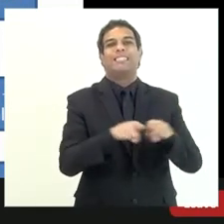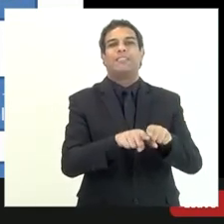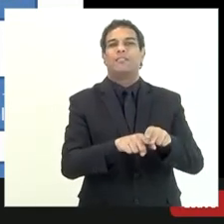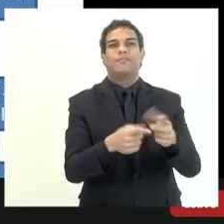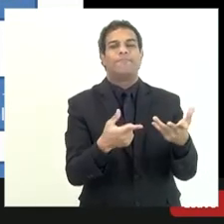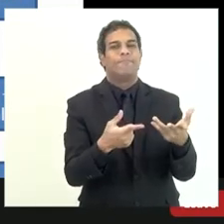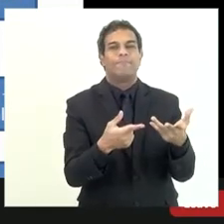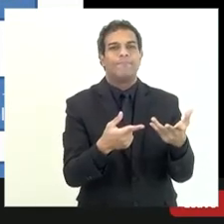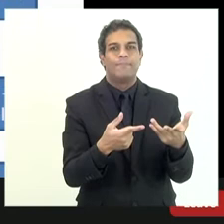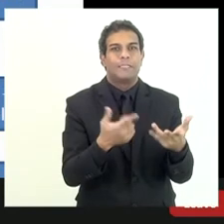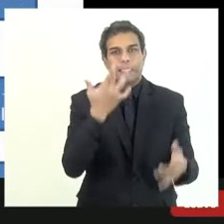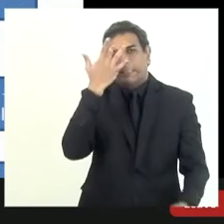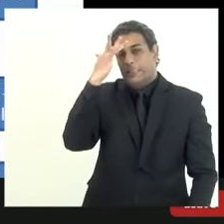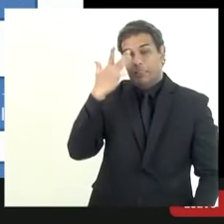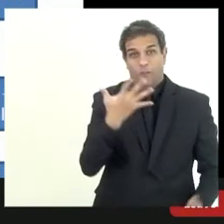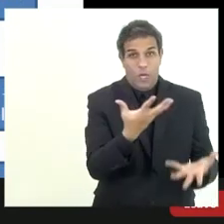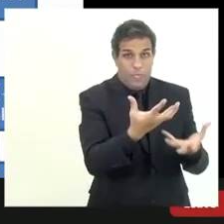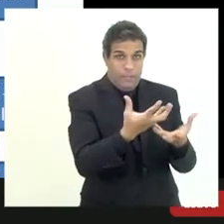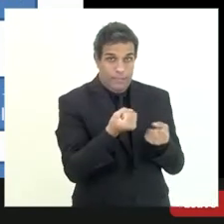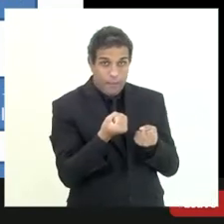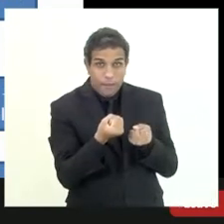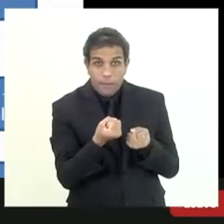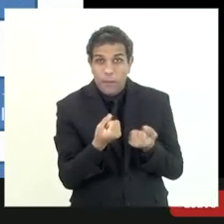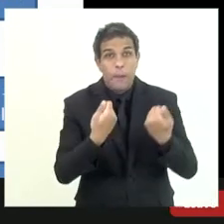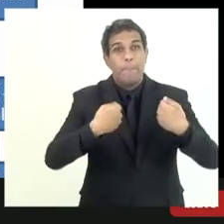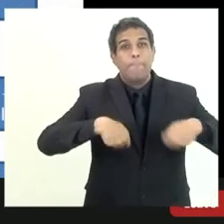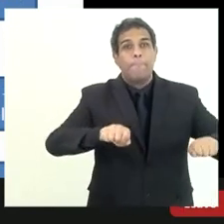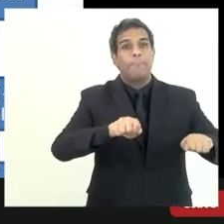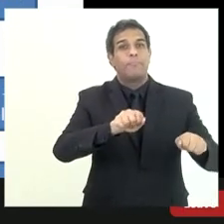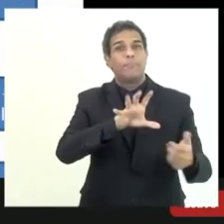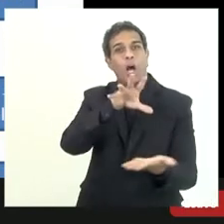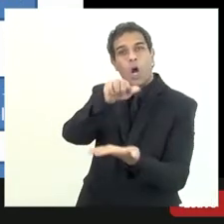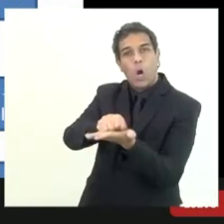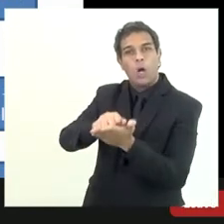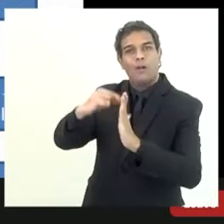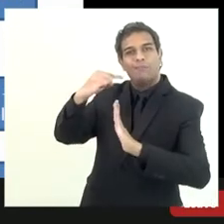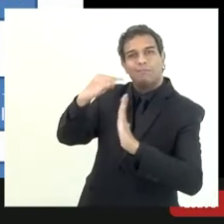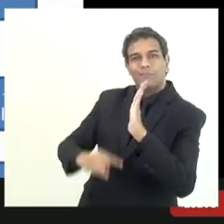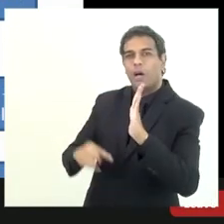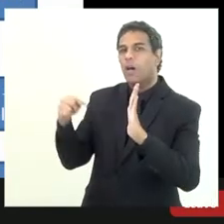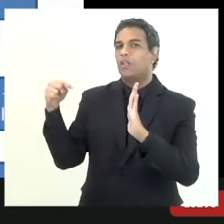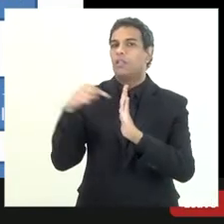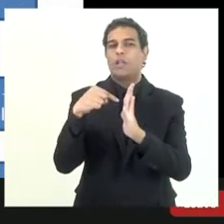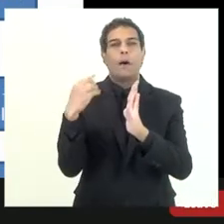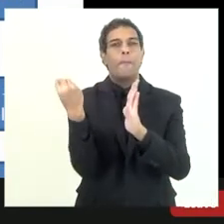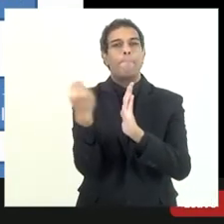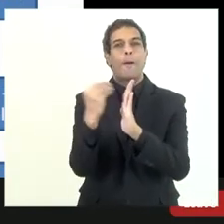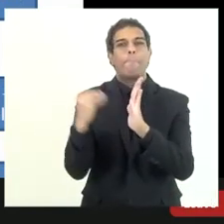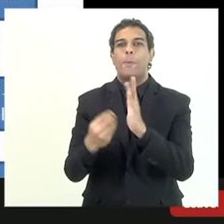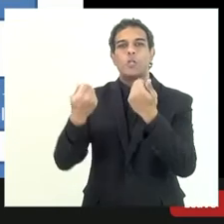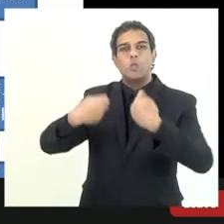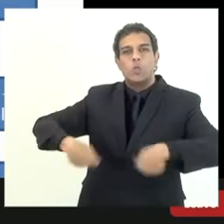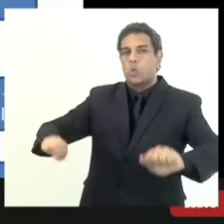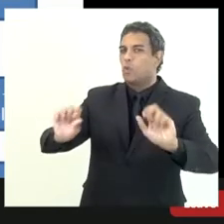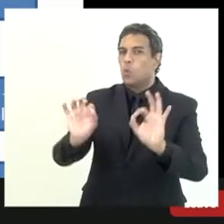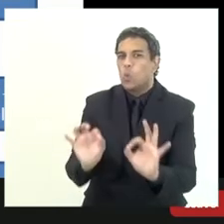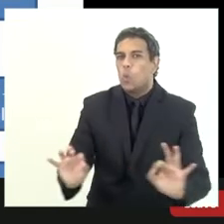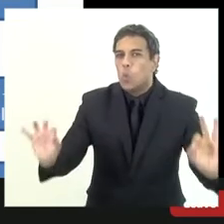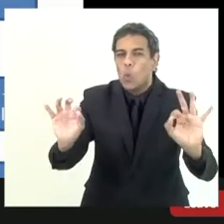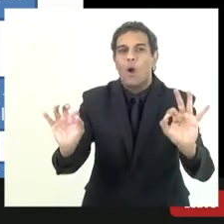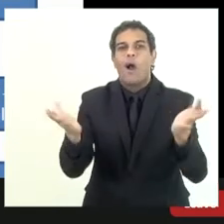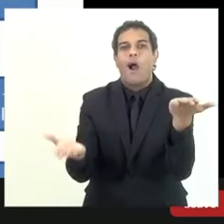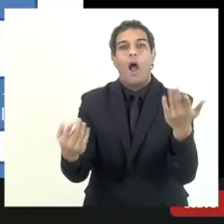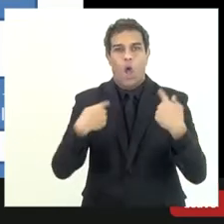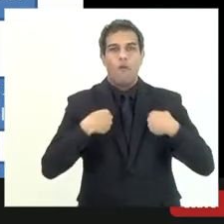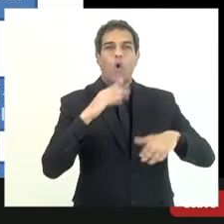expectativa de recebimento dele eu nem preciso colocar em notas explicativas né eu simplesmente ele não vai para o meu balanço fico